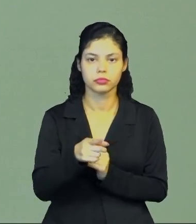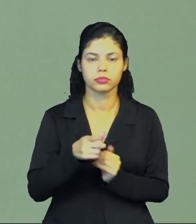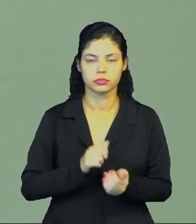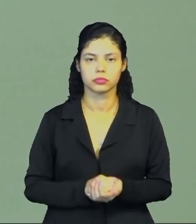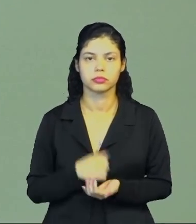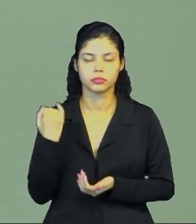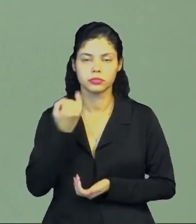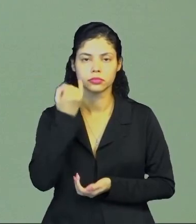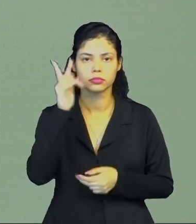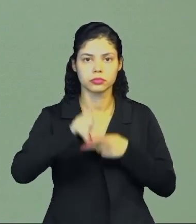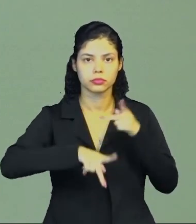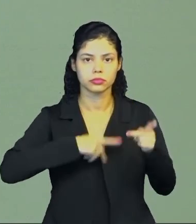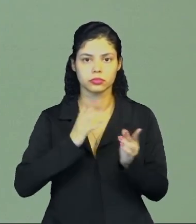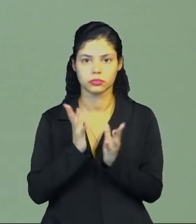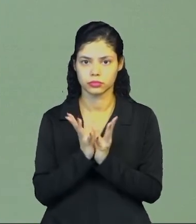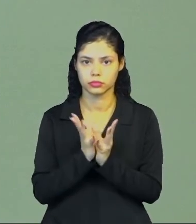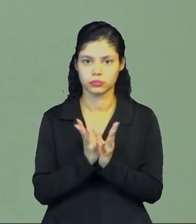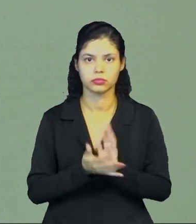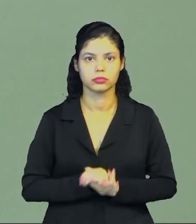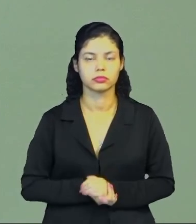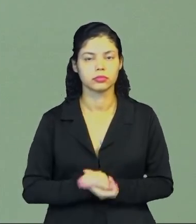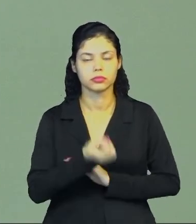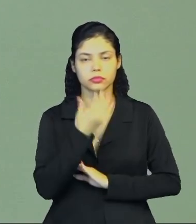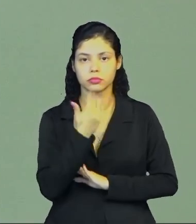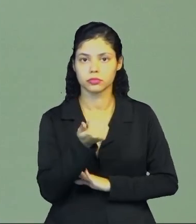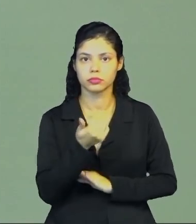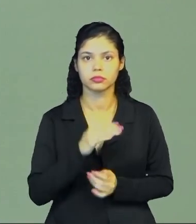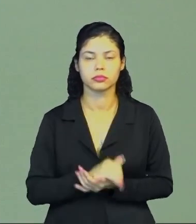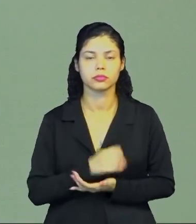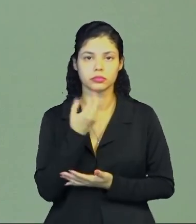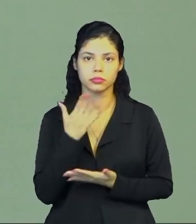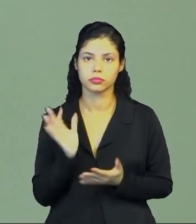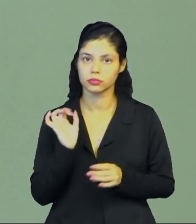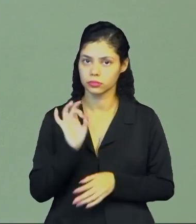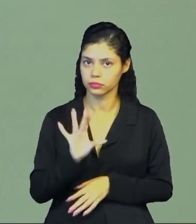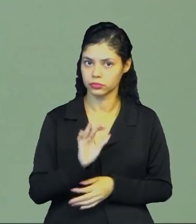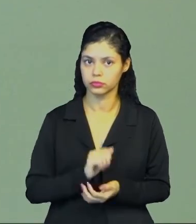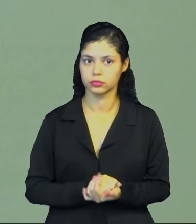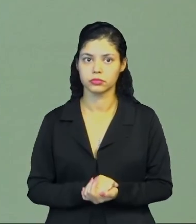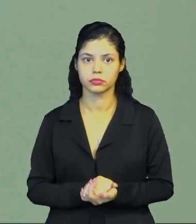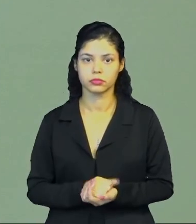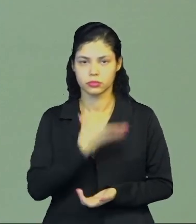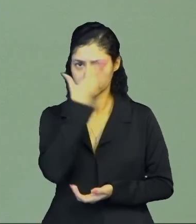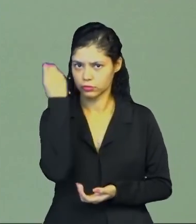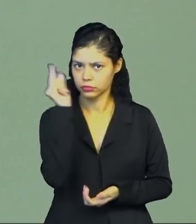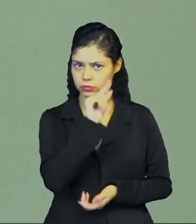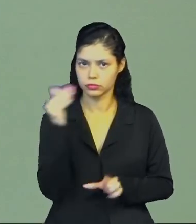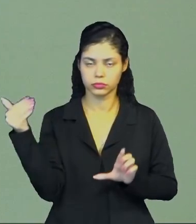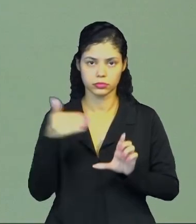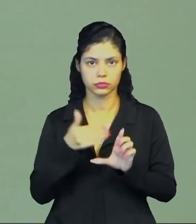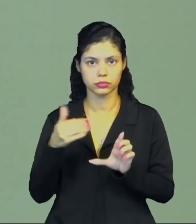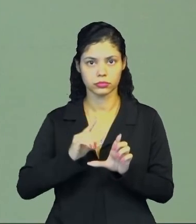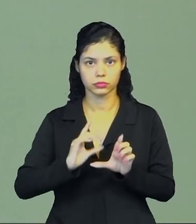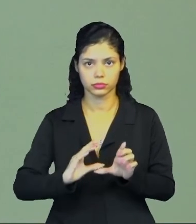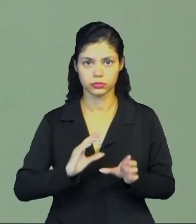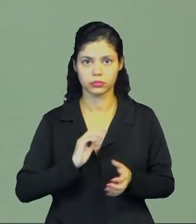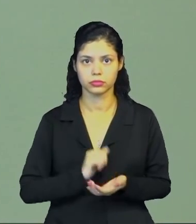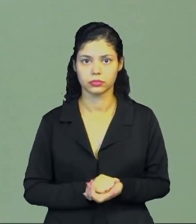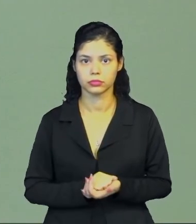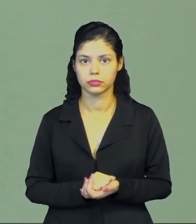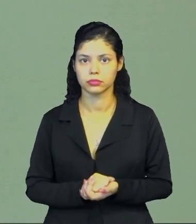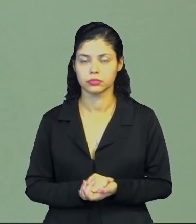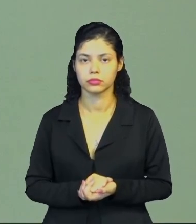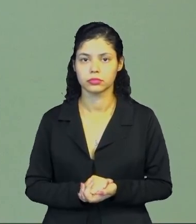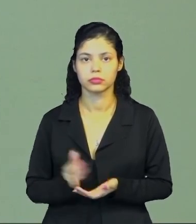importante dentro da sua aldeia. Beleza? Bom, por hoje é só. Não esqueça de acessar a nossa plataforma